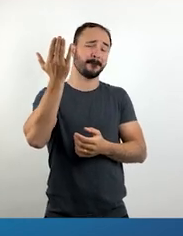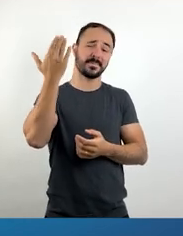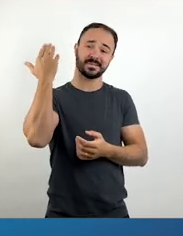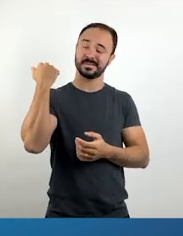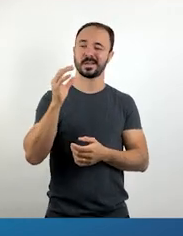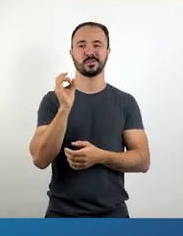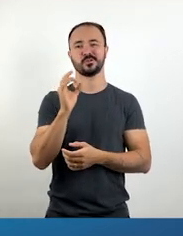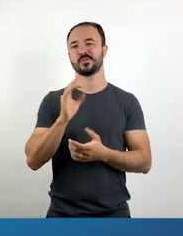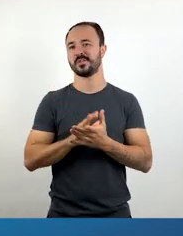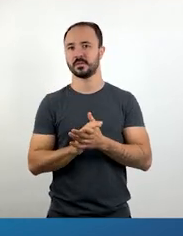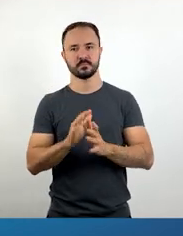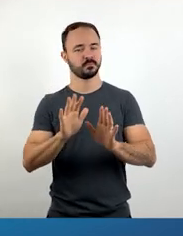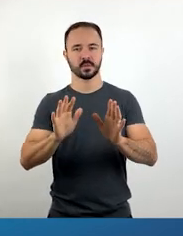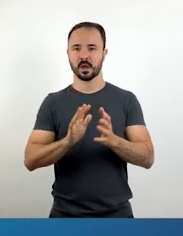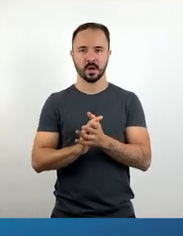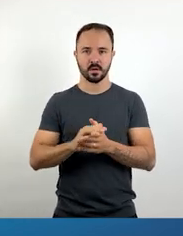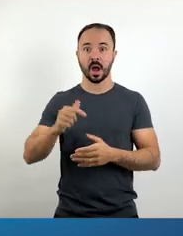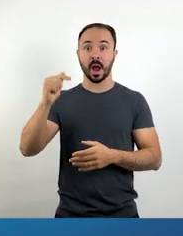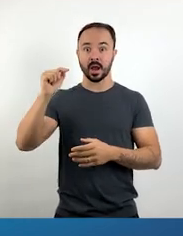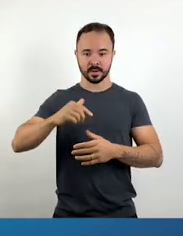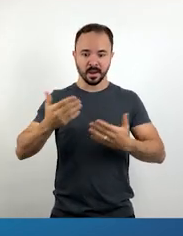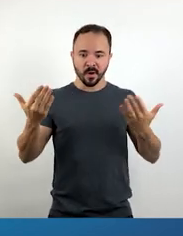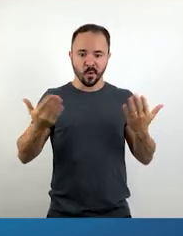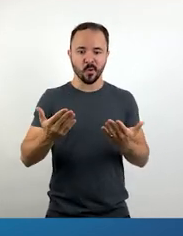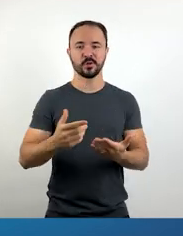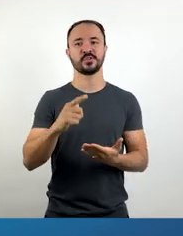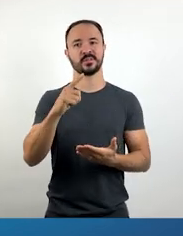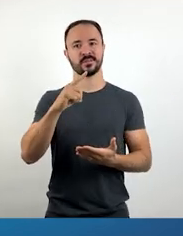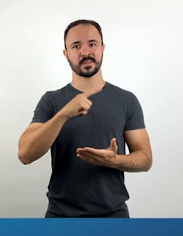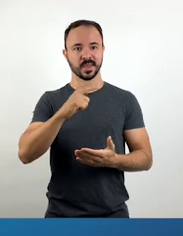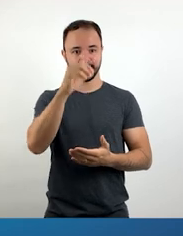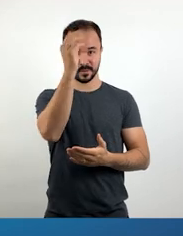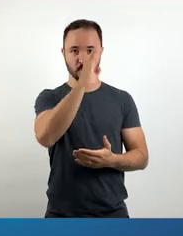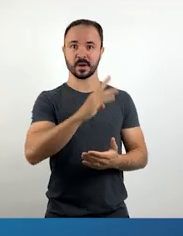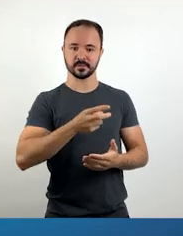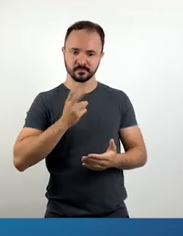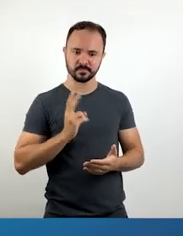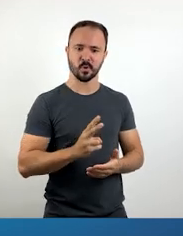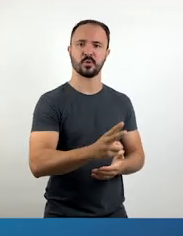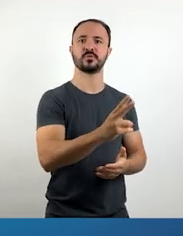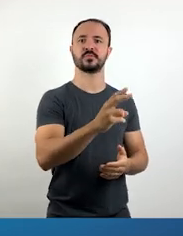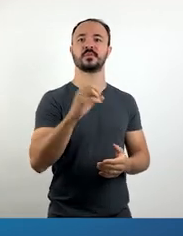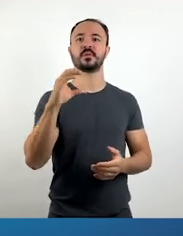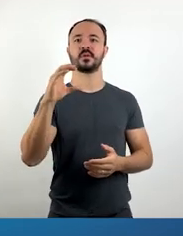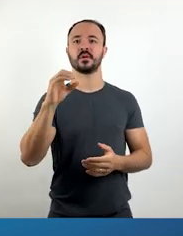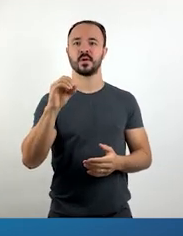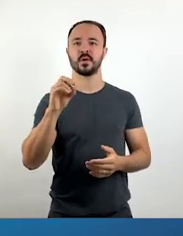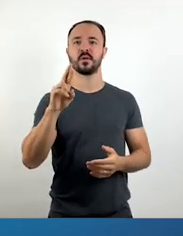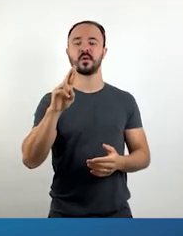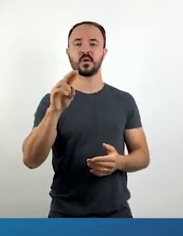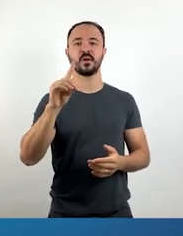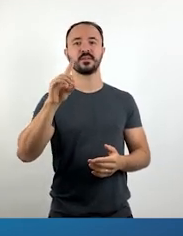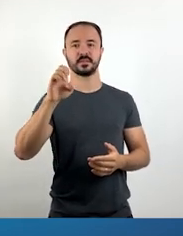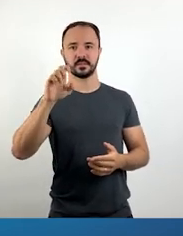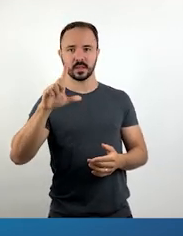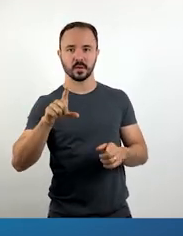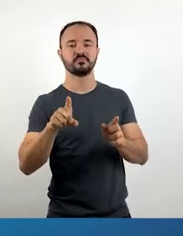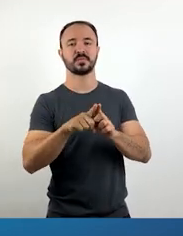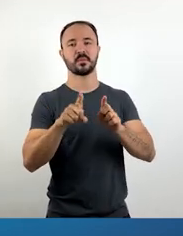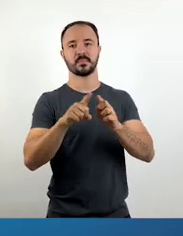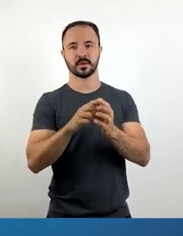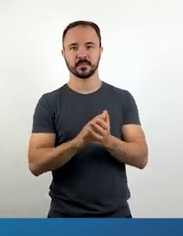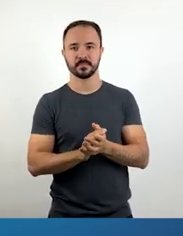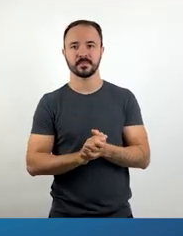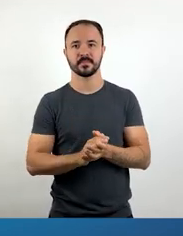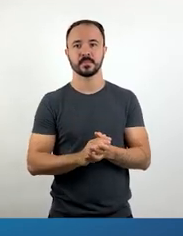Ainda hoje o Brasil conta com nomes que fazem a poesia falada e escrita do cordel para se manter viva. Entre os principais está